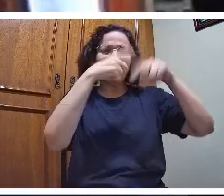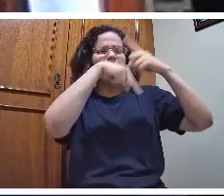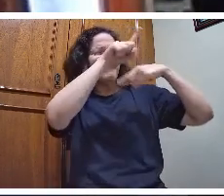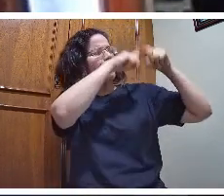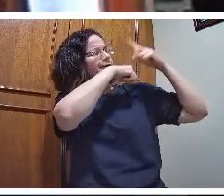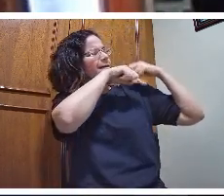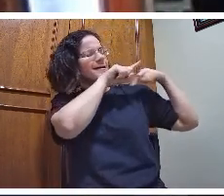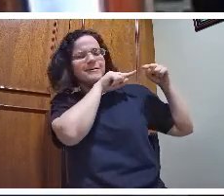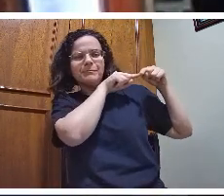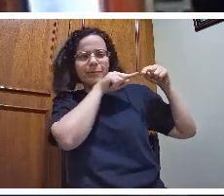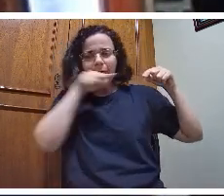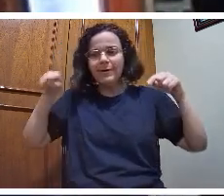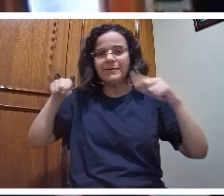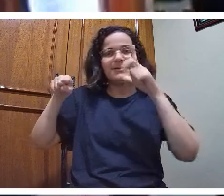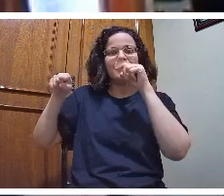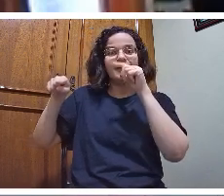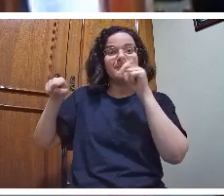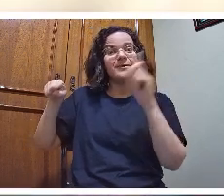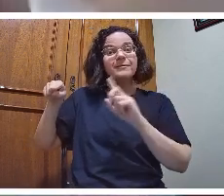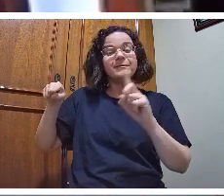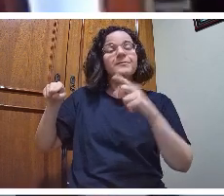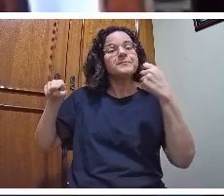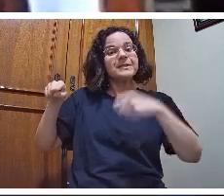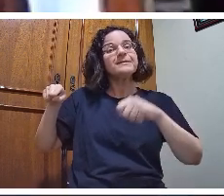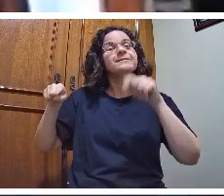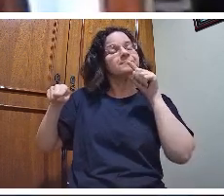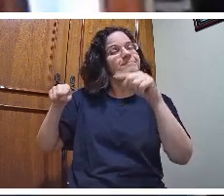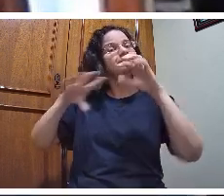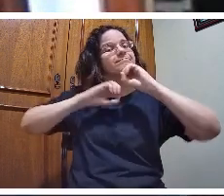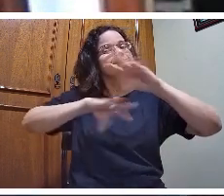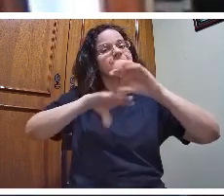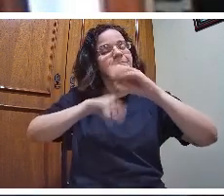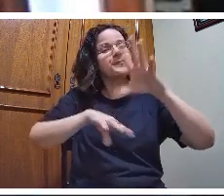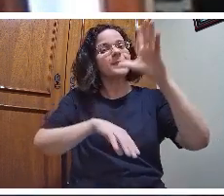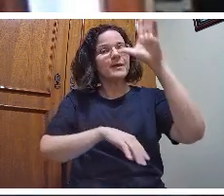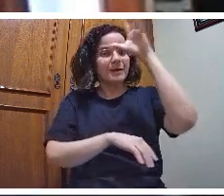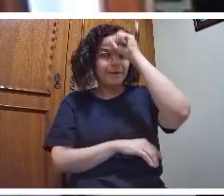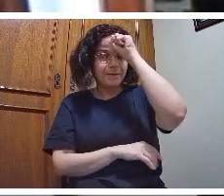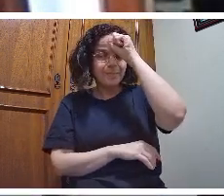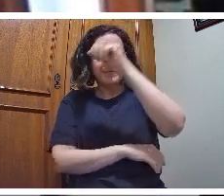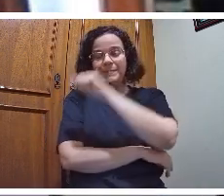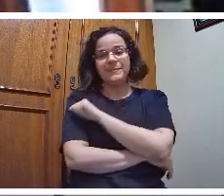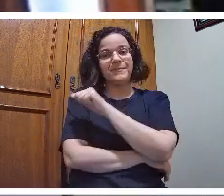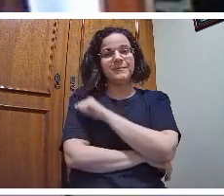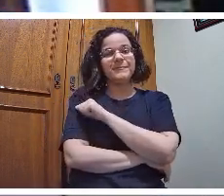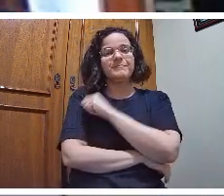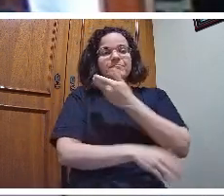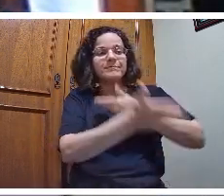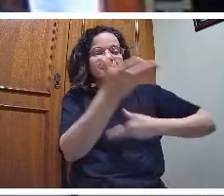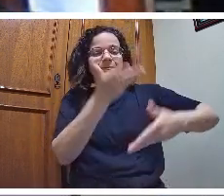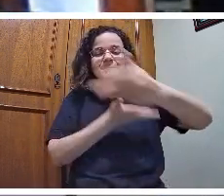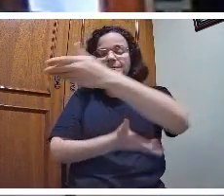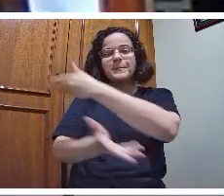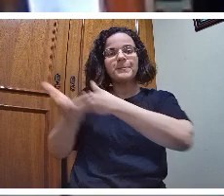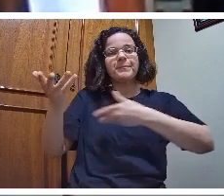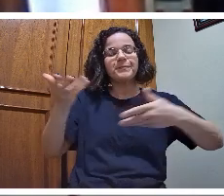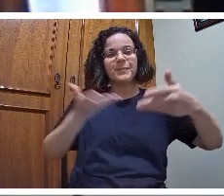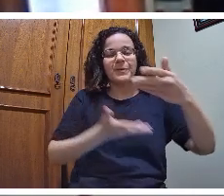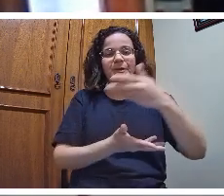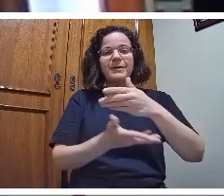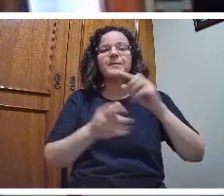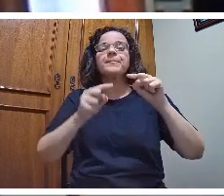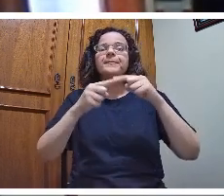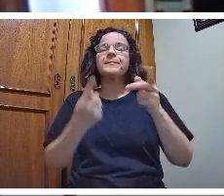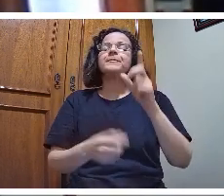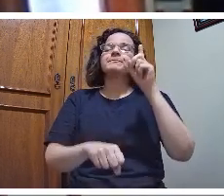fazer com que o aluno aprenda, mas que circunstancie esse conhecimento ao tempo em que ele se encontra